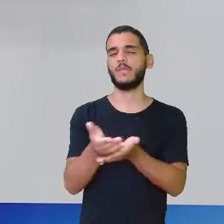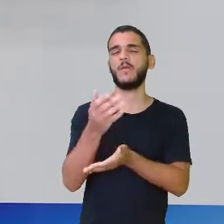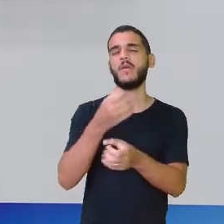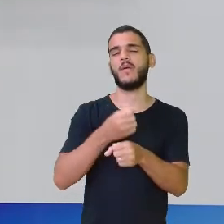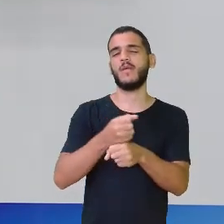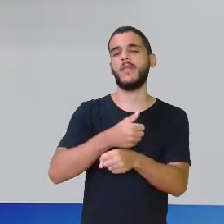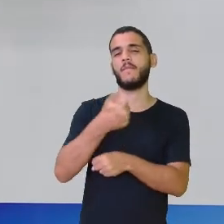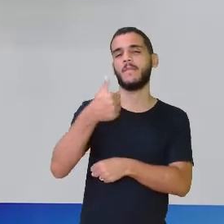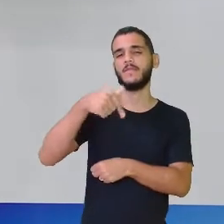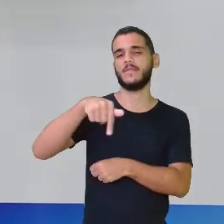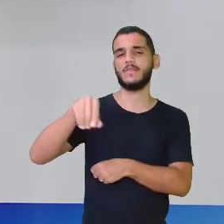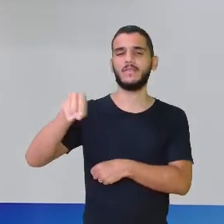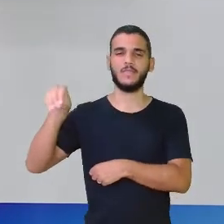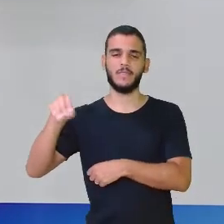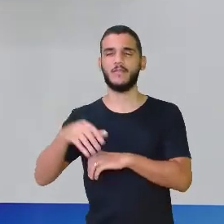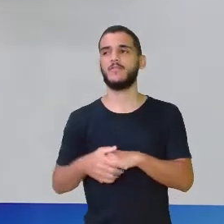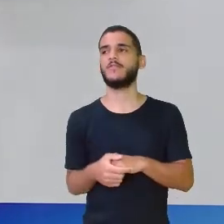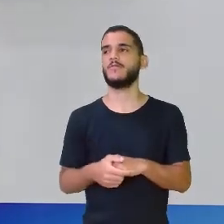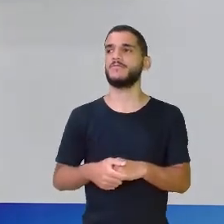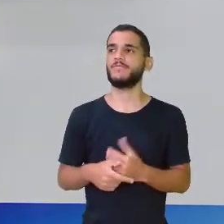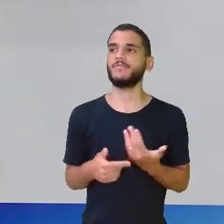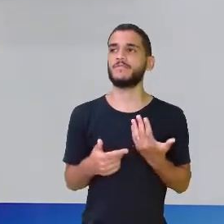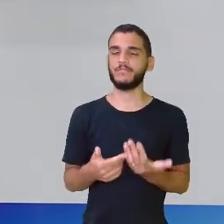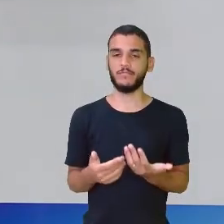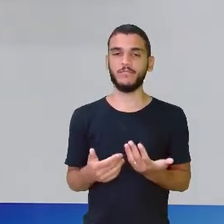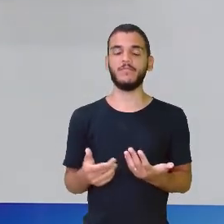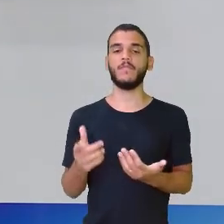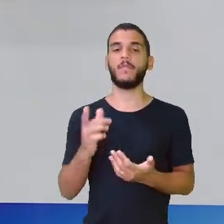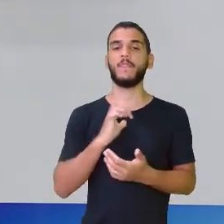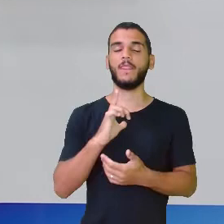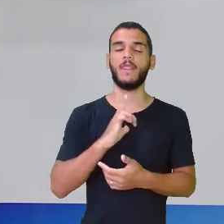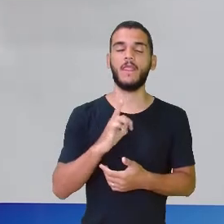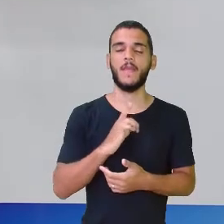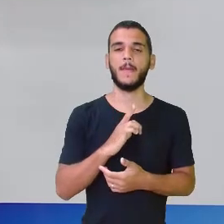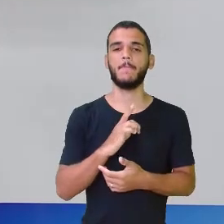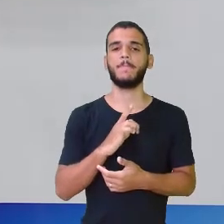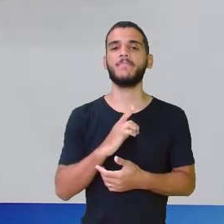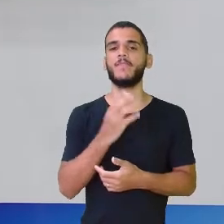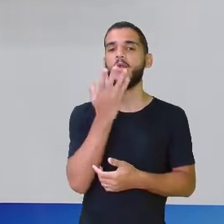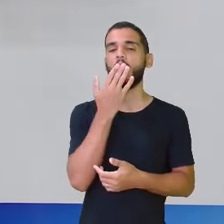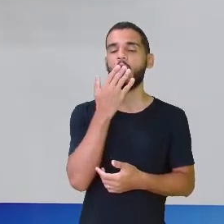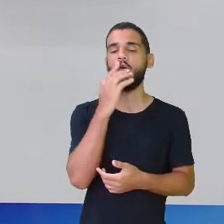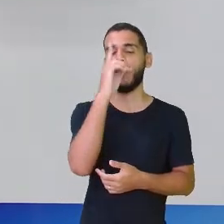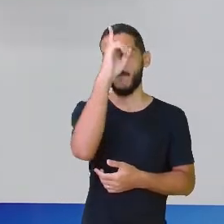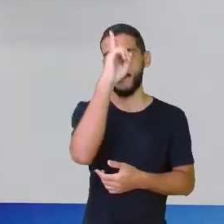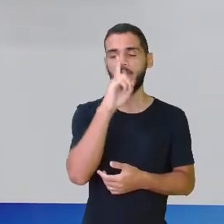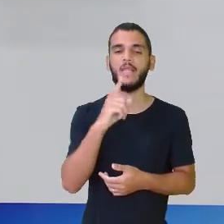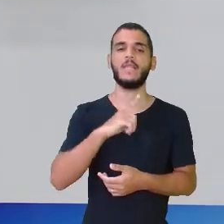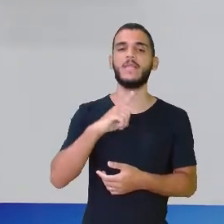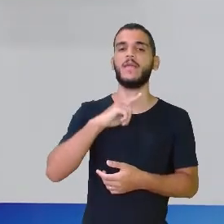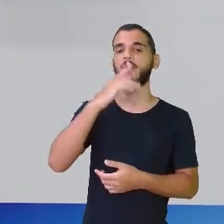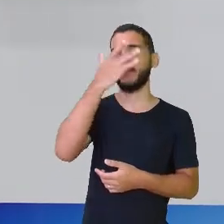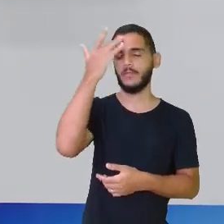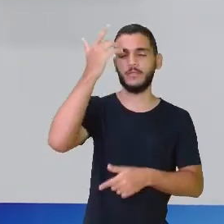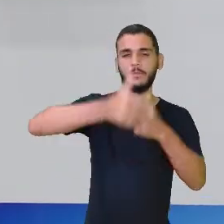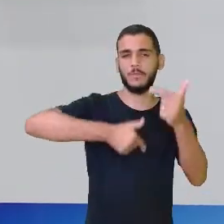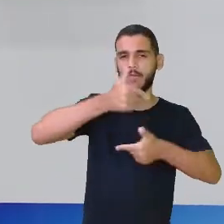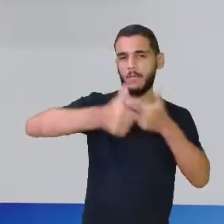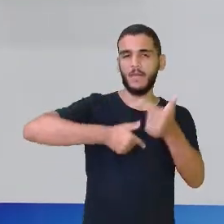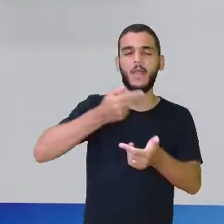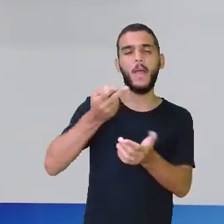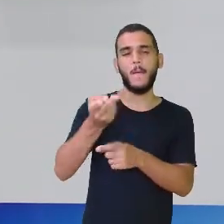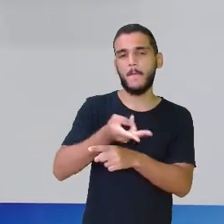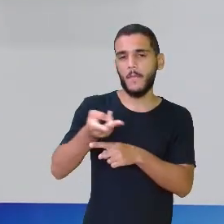pontinhos amarelos ali, é onde a gente via a questão da mineração, que era muito forte. As pessoas começaram a procurar.